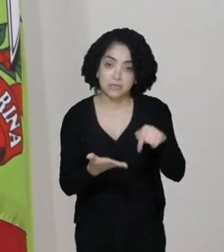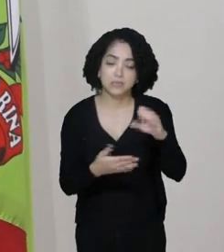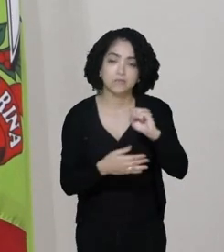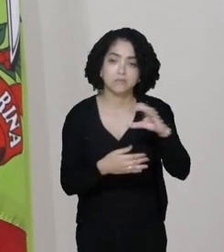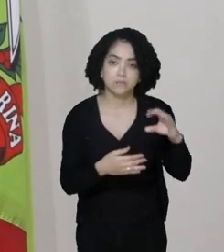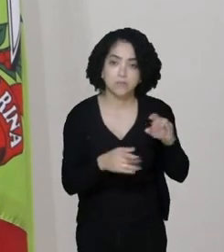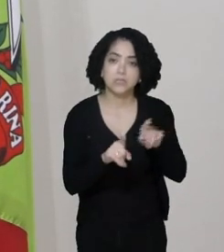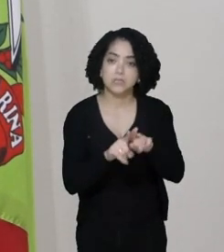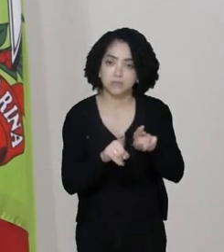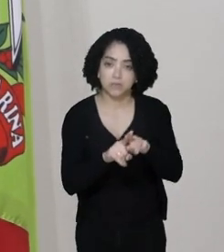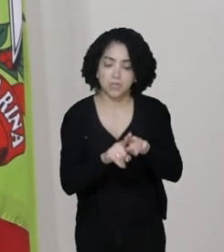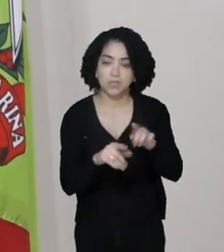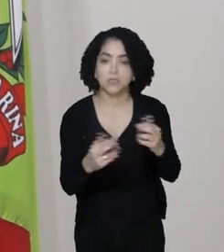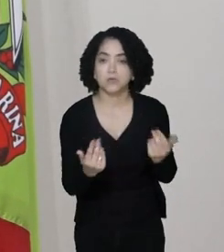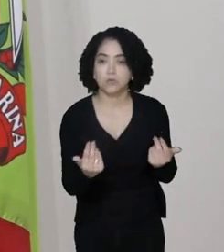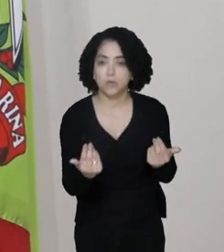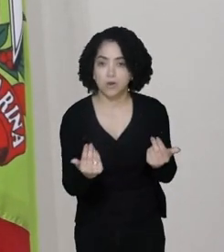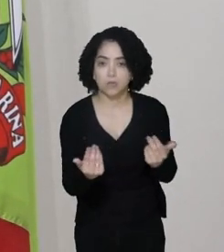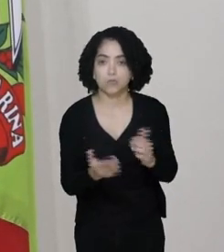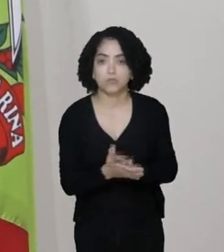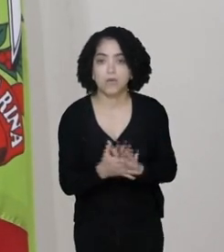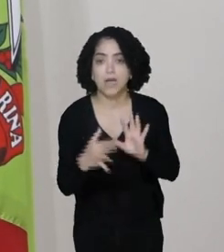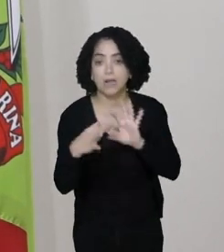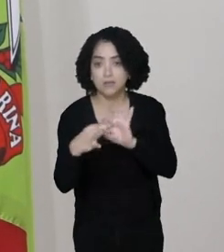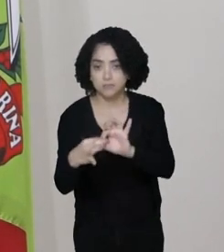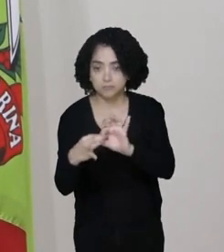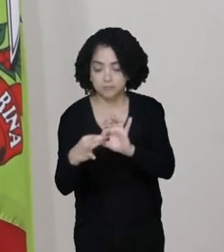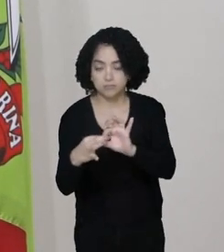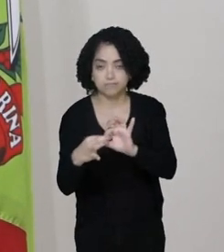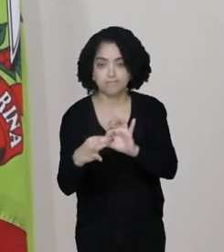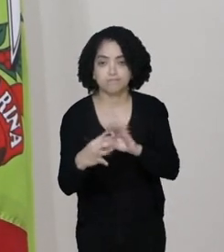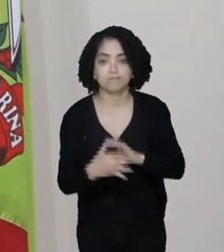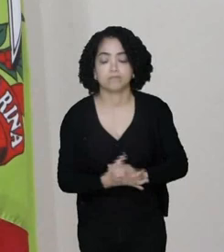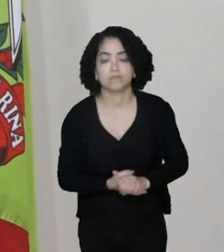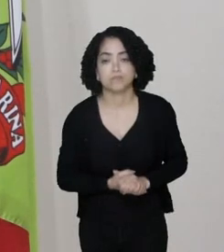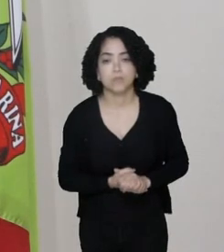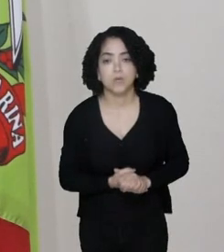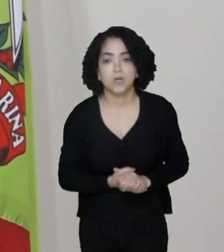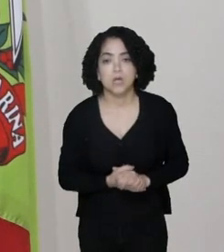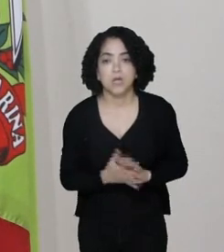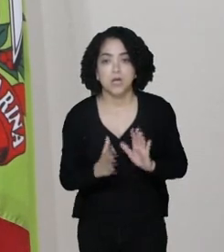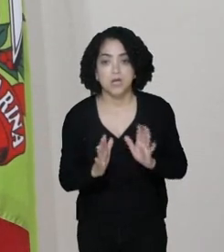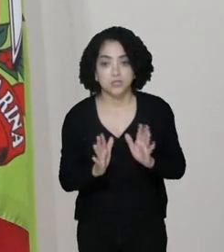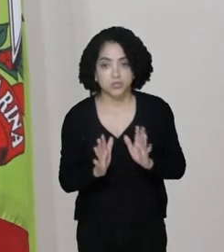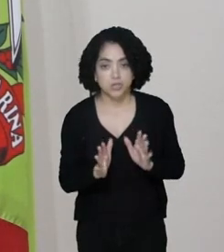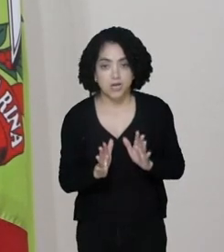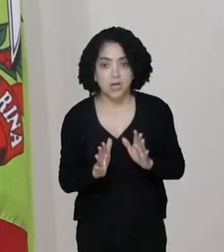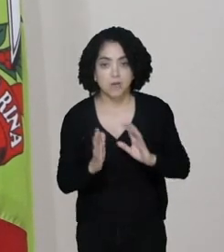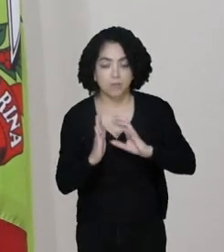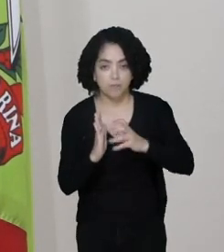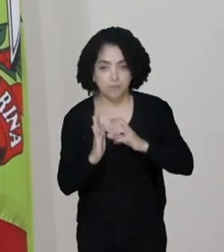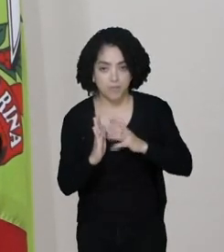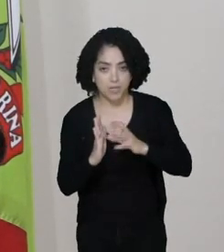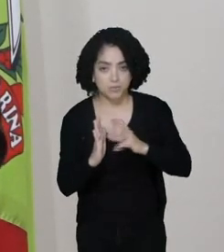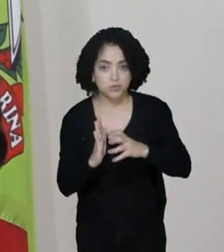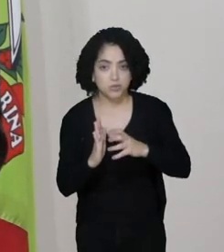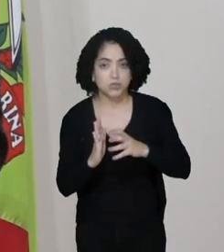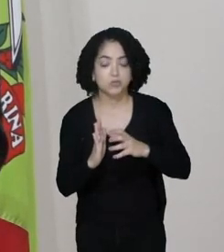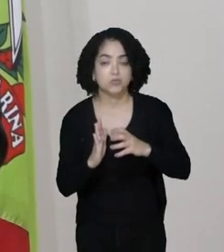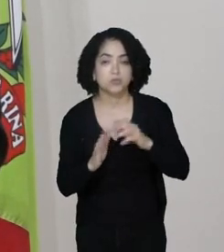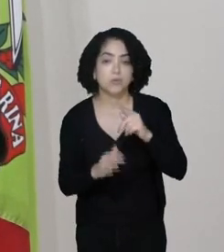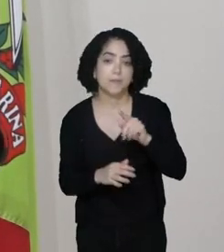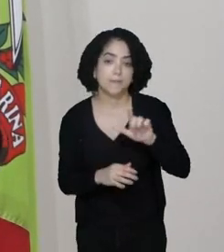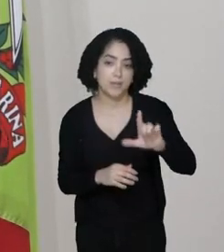um bem para Santa Catarina. Alinhar forças. Nós já somos o maior partido do país, o PL.